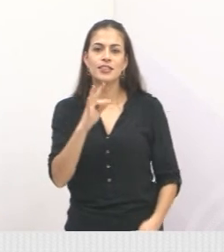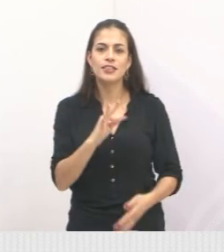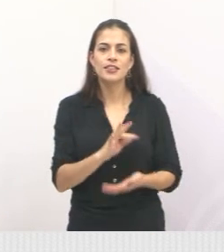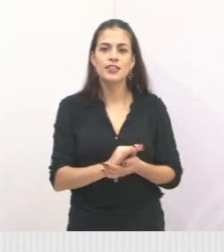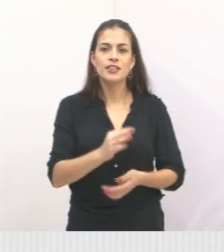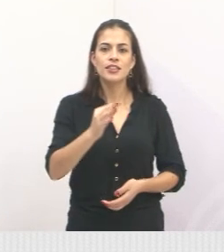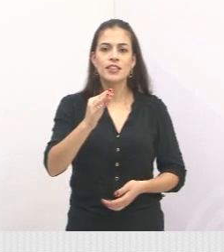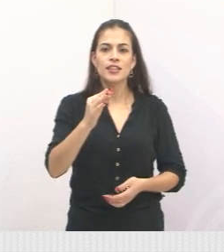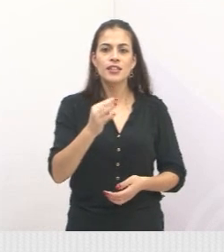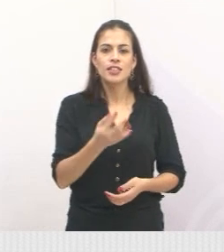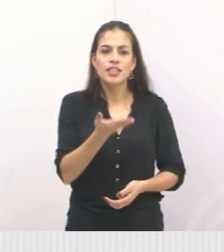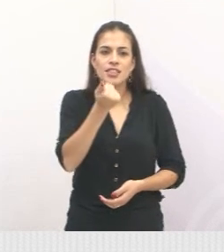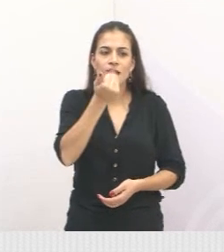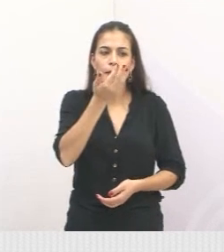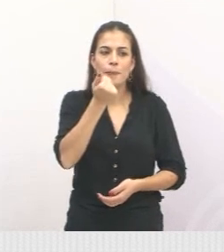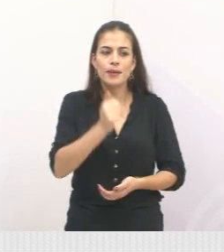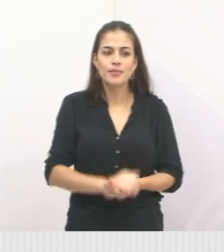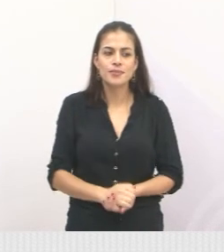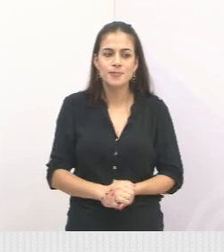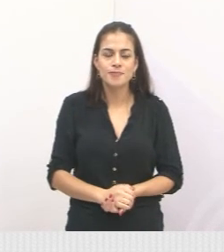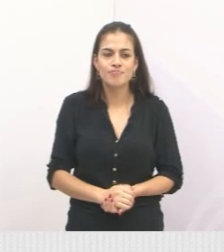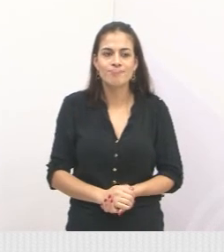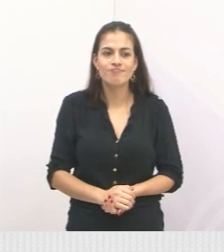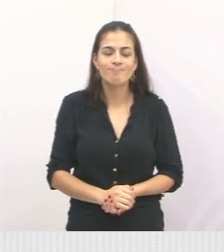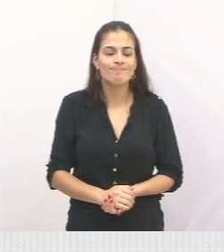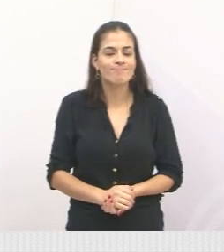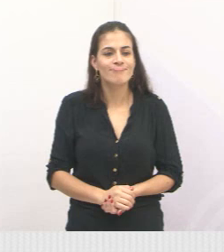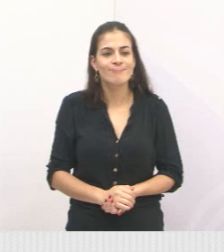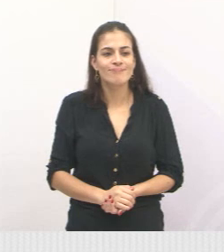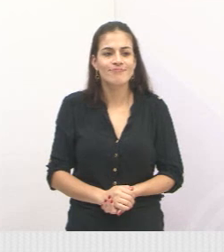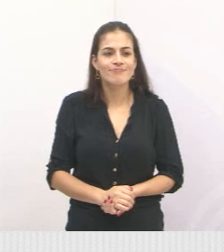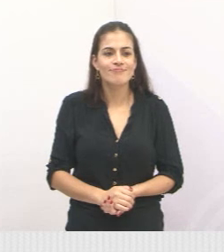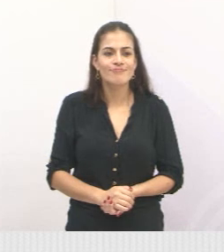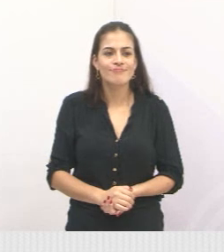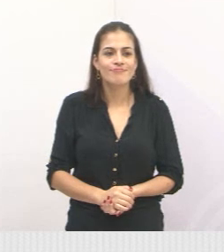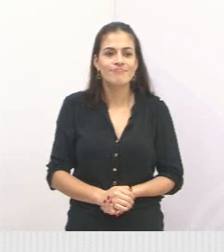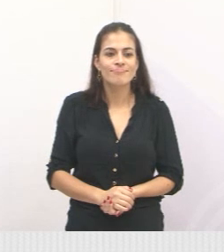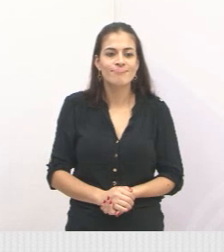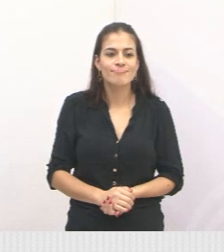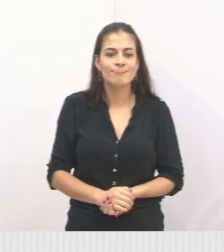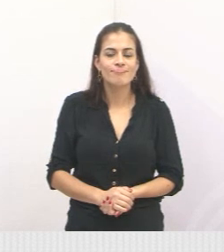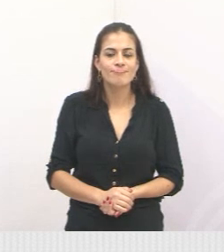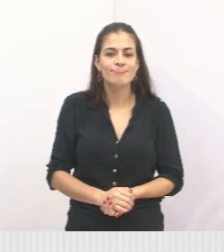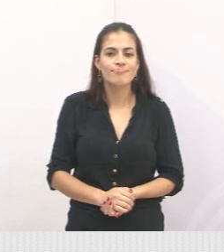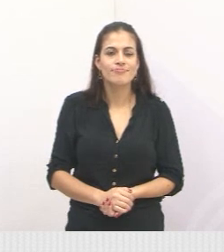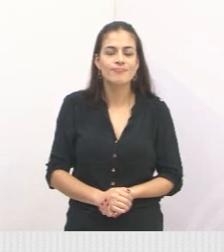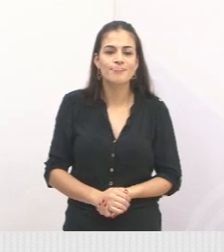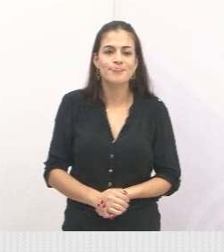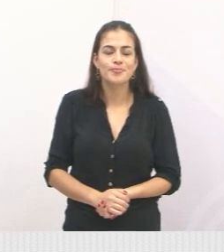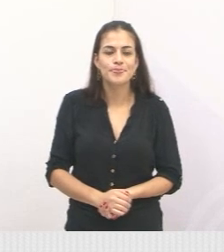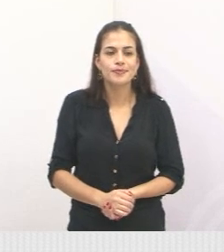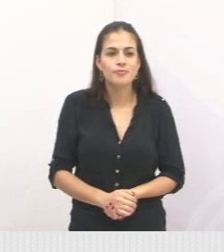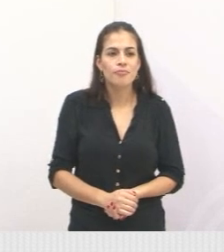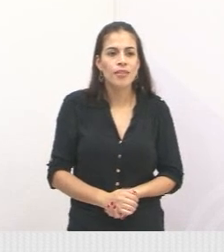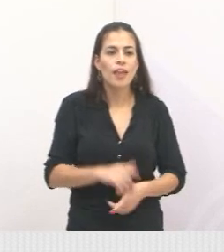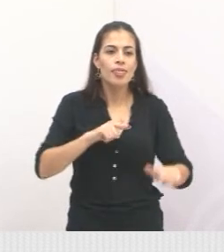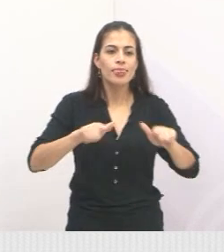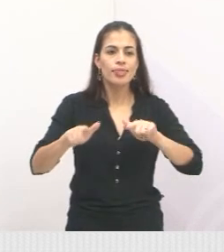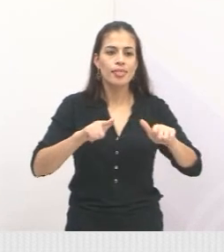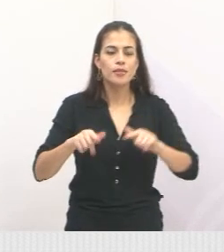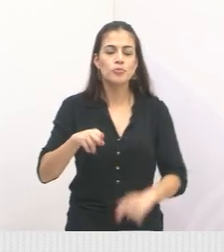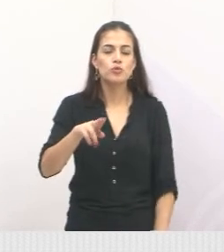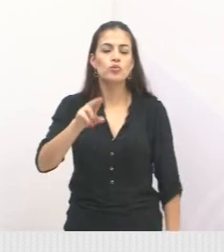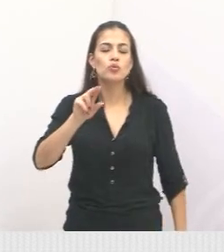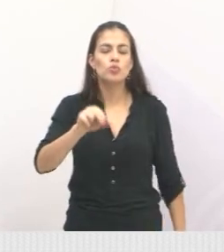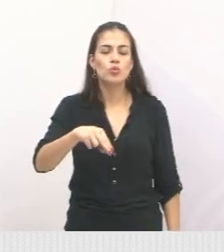carentes, várias comunidades que precisam de ajuda, mais de 100 toneladas de alimento. Esse é um trabalho do Unisocial,